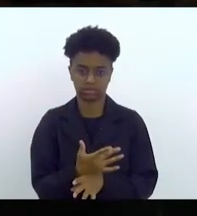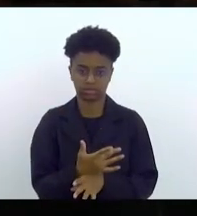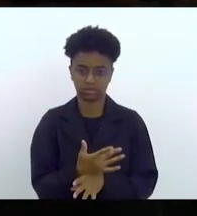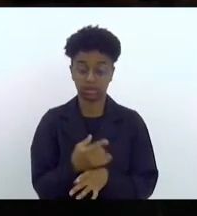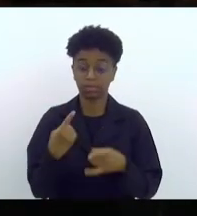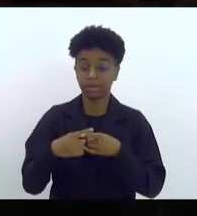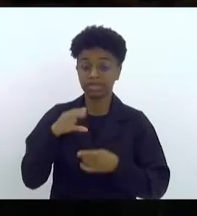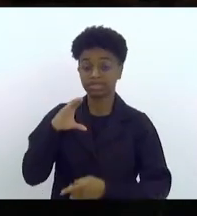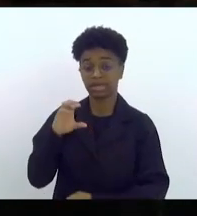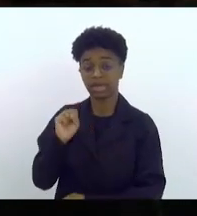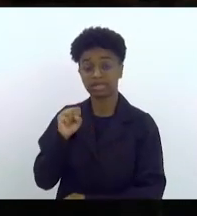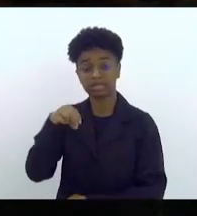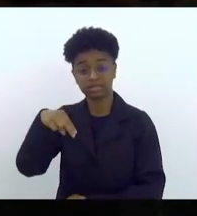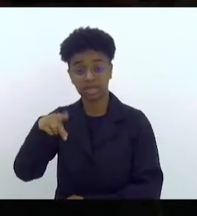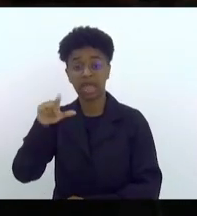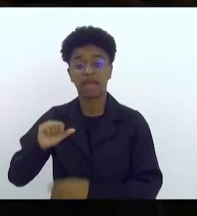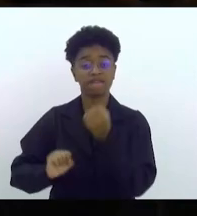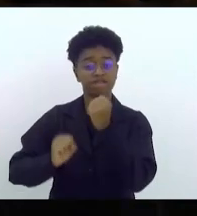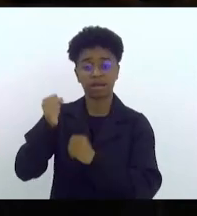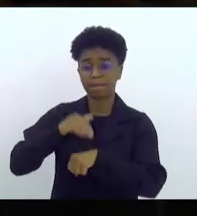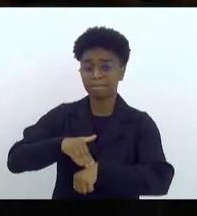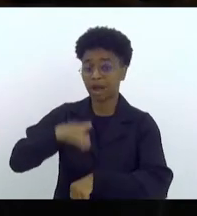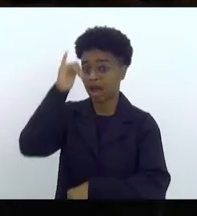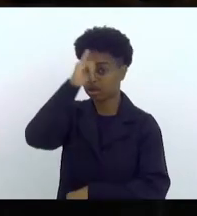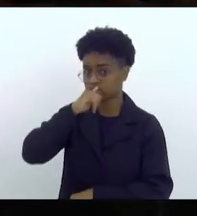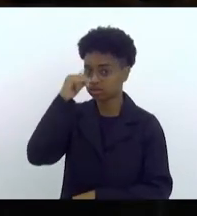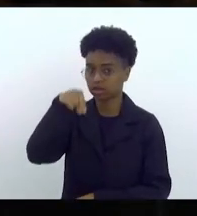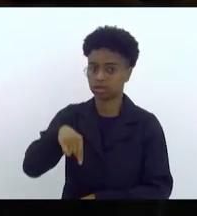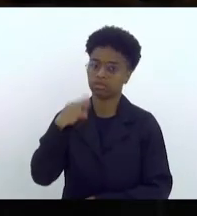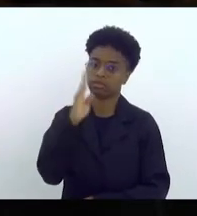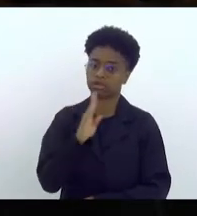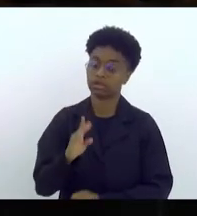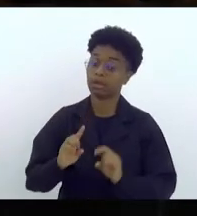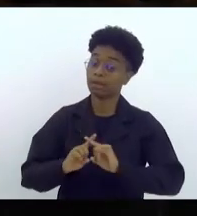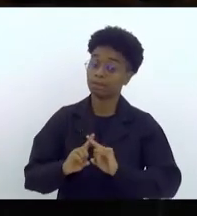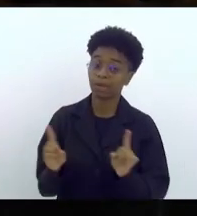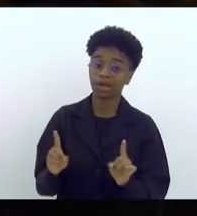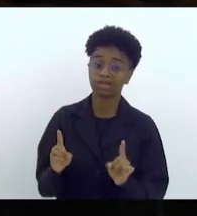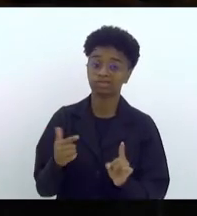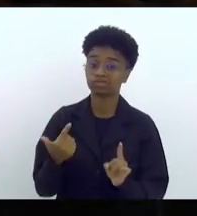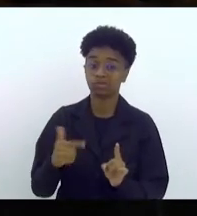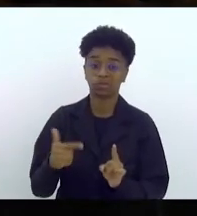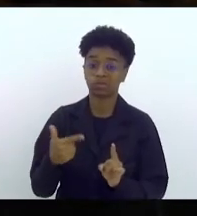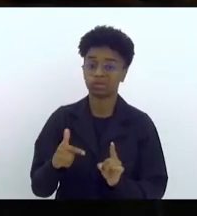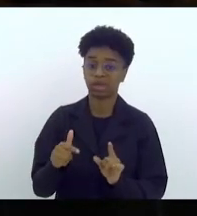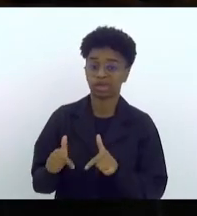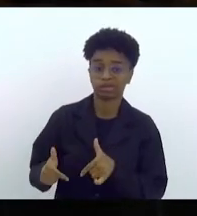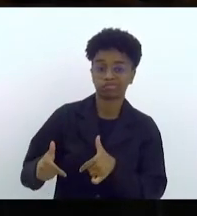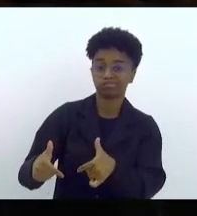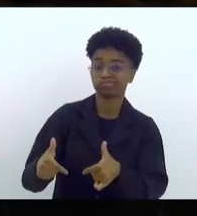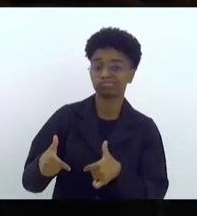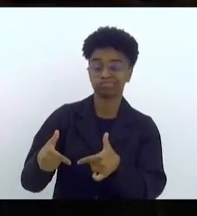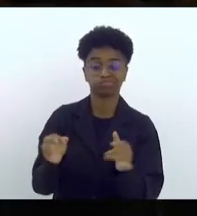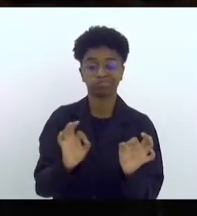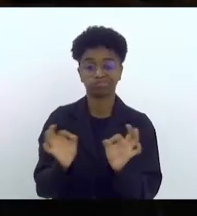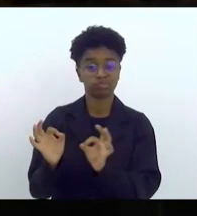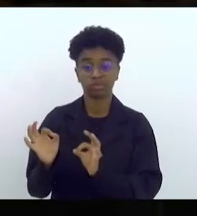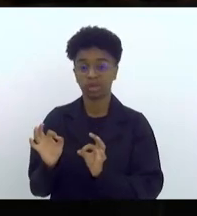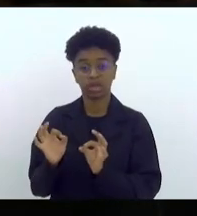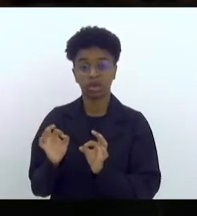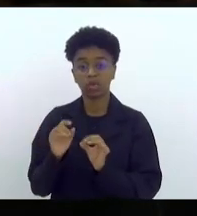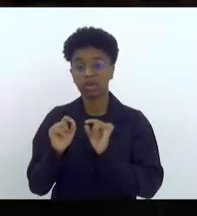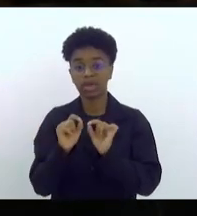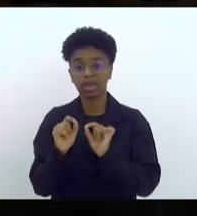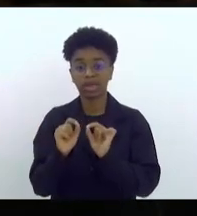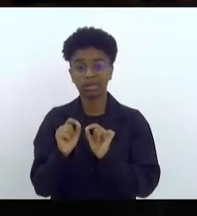CSN é a siderúrgica mais antiga do país e ainda assim não traz na sua atuação a premissa do